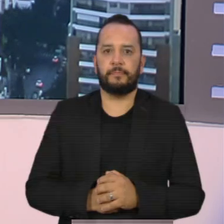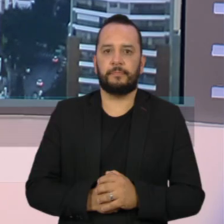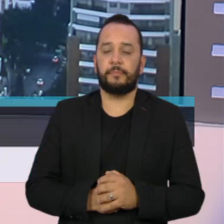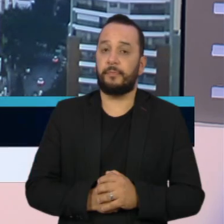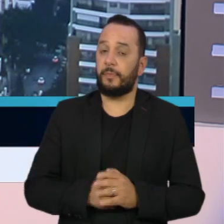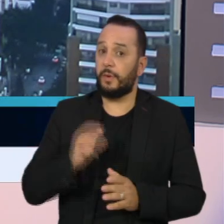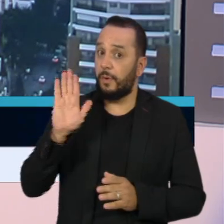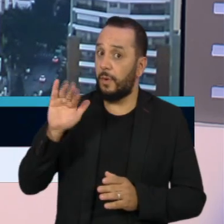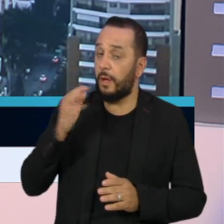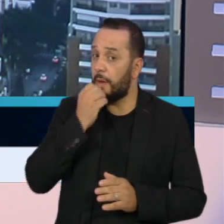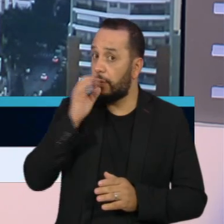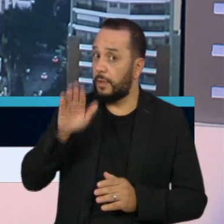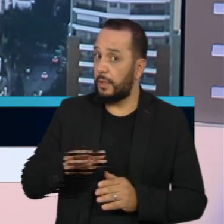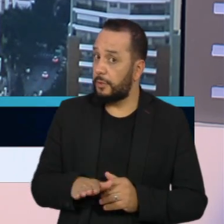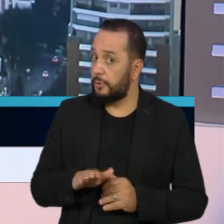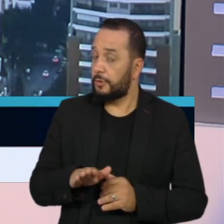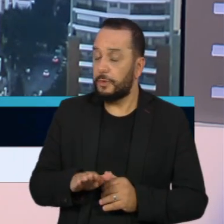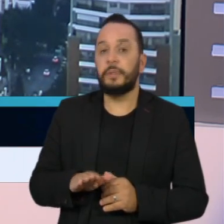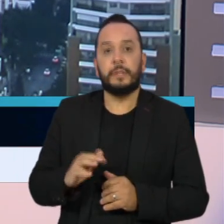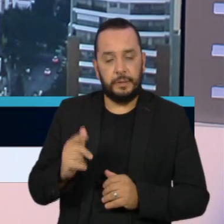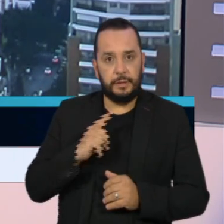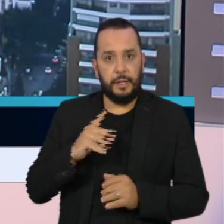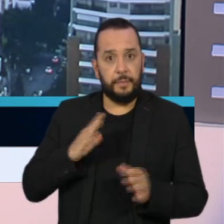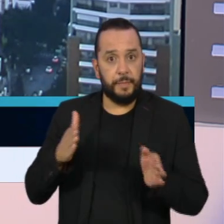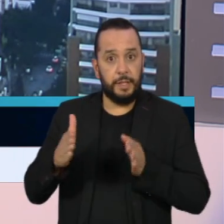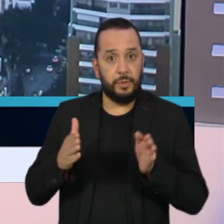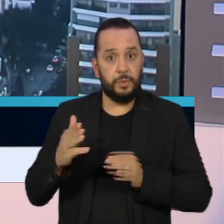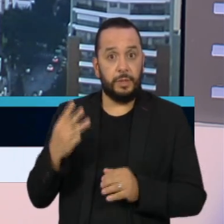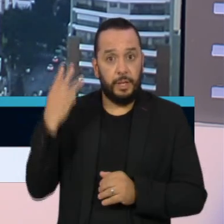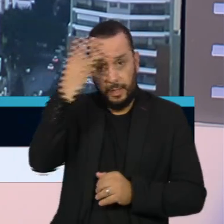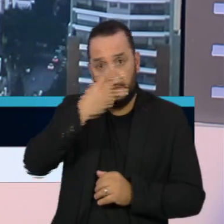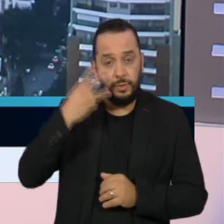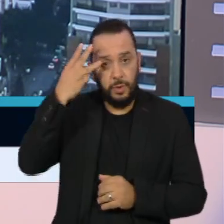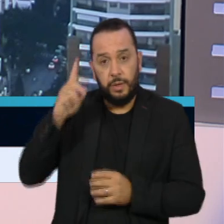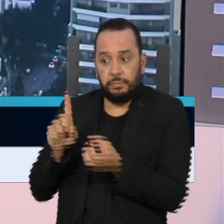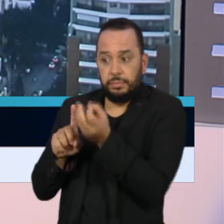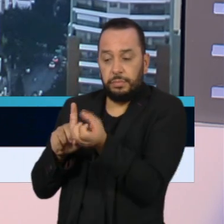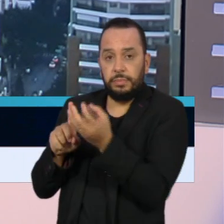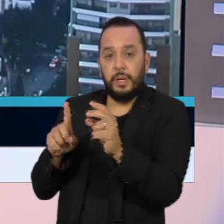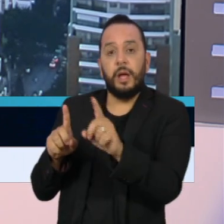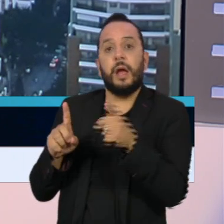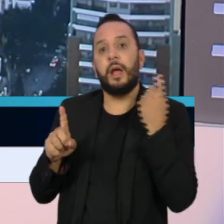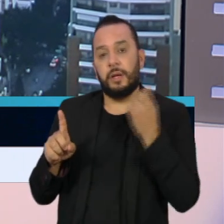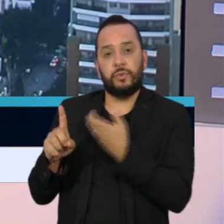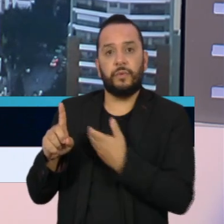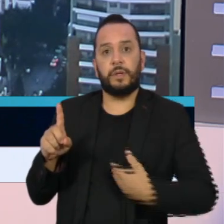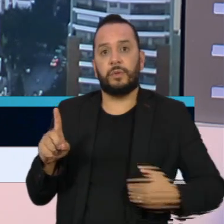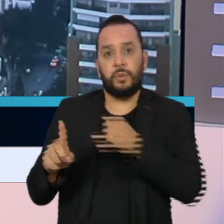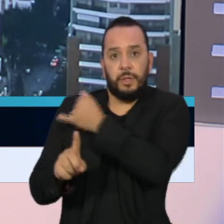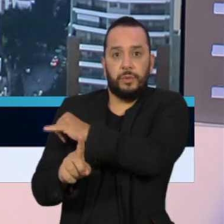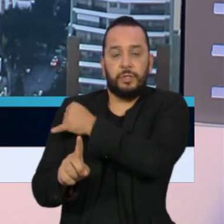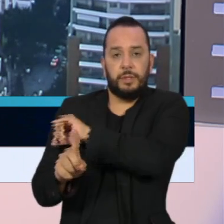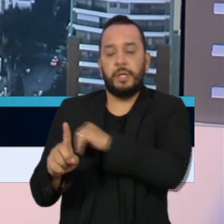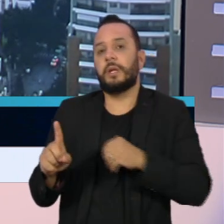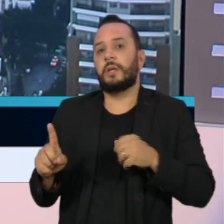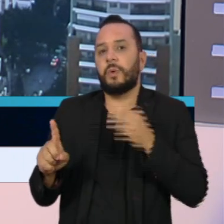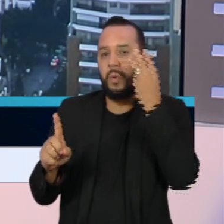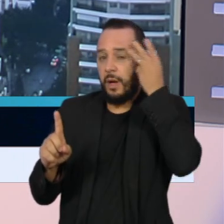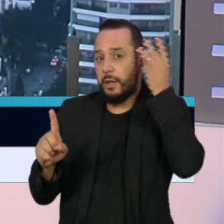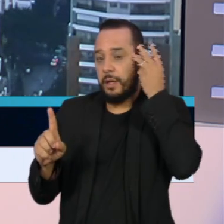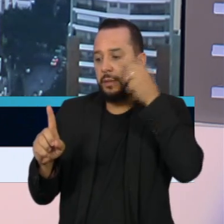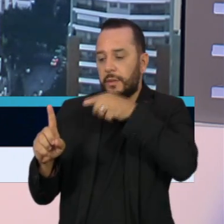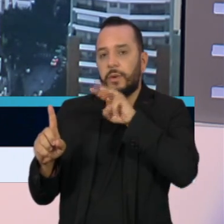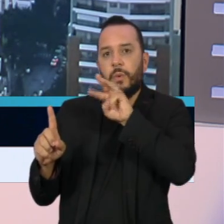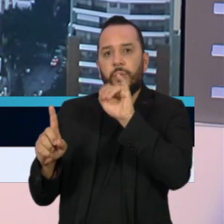Olá, boa tarde. Durou pouco mais de três horas o depoimento do ex-governador do Rio de Janeiro, Wilson Witzel, a CPI da pandemia no